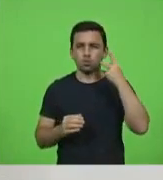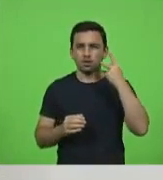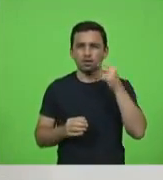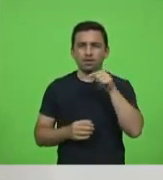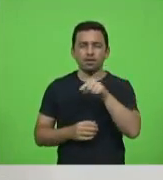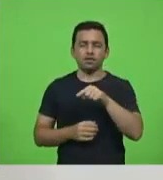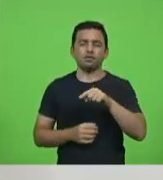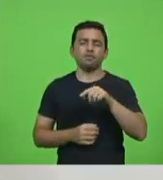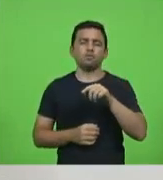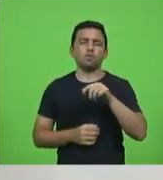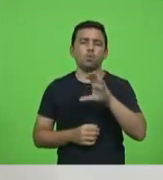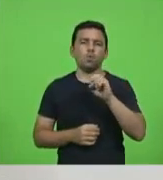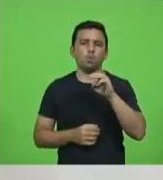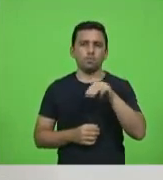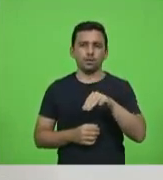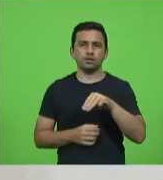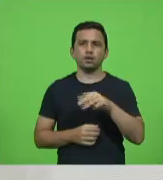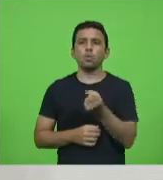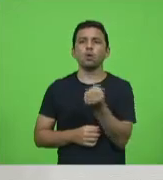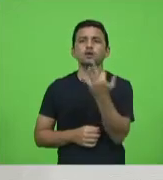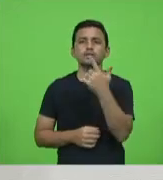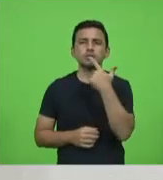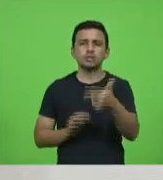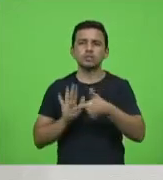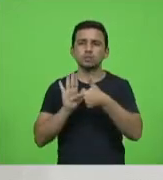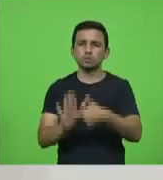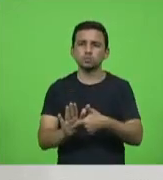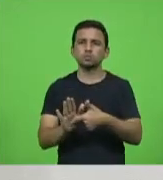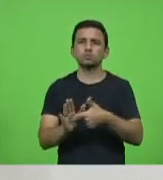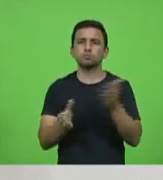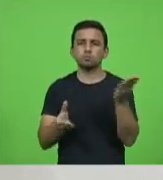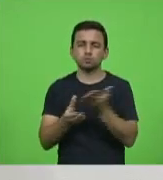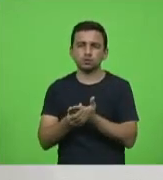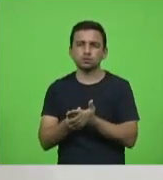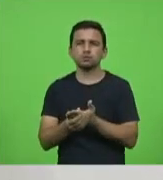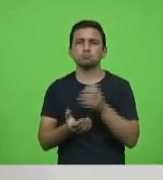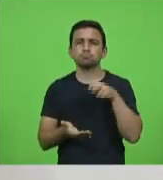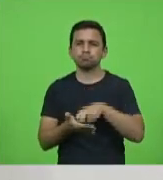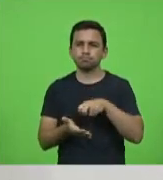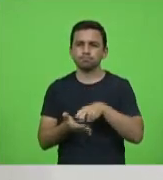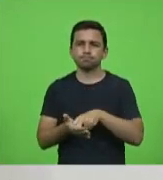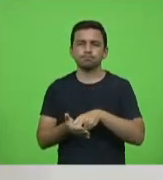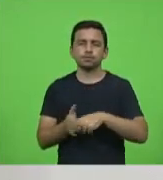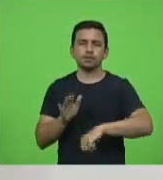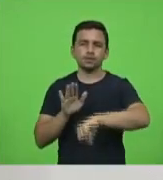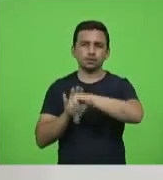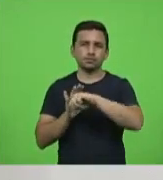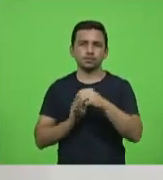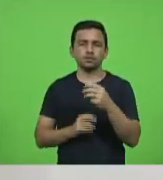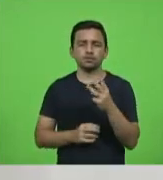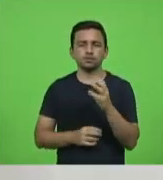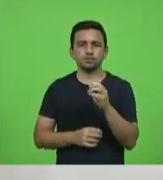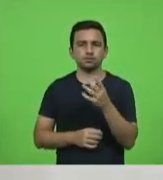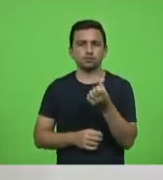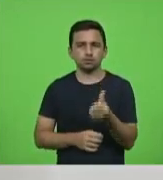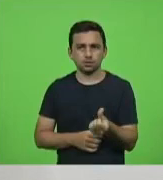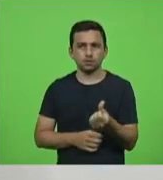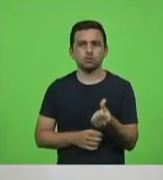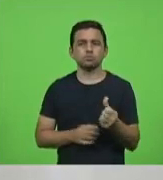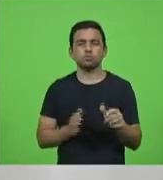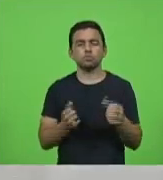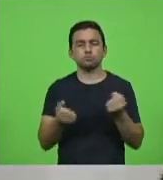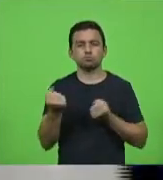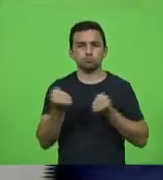número de denúncias oferecidas por processos e condenações em razão do crime previsto no artigo 306 do Código de Trânsito